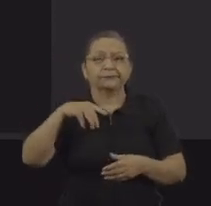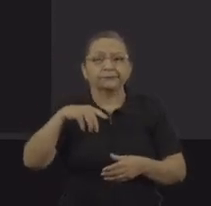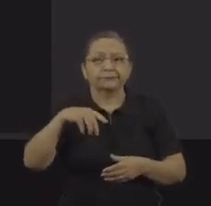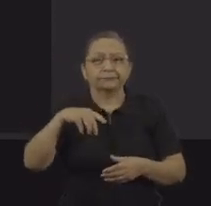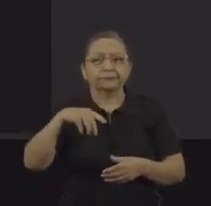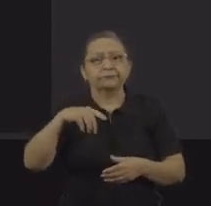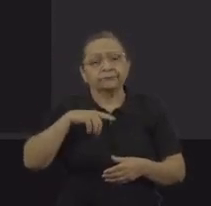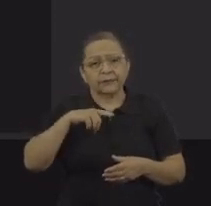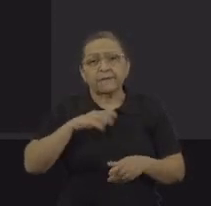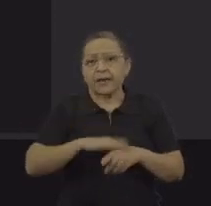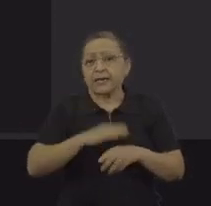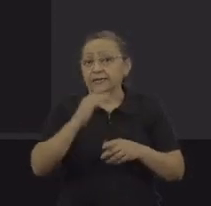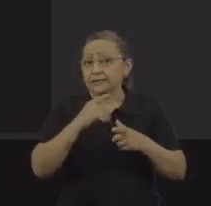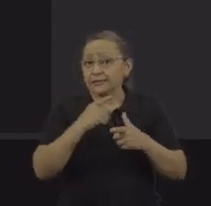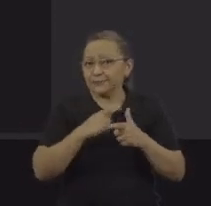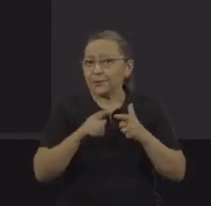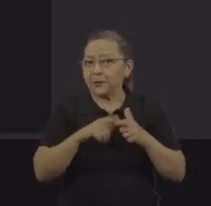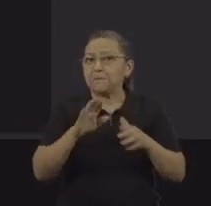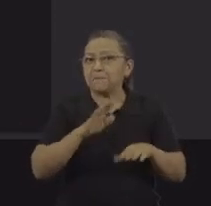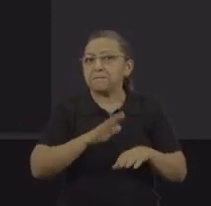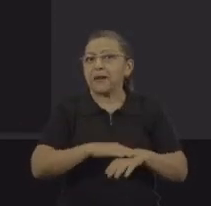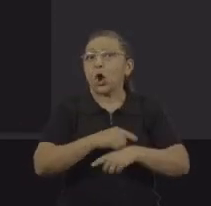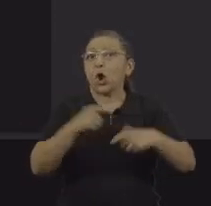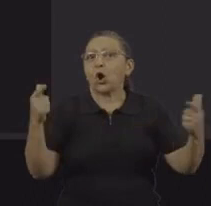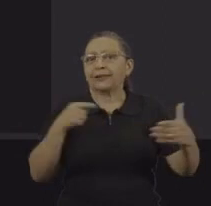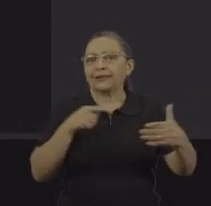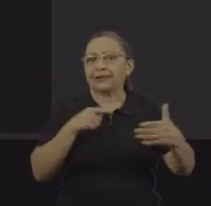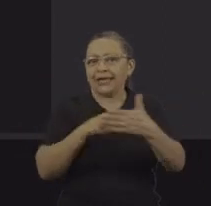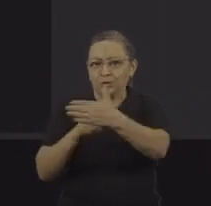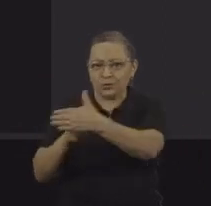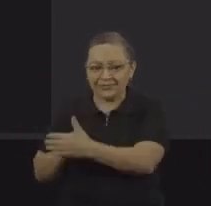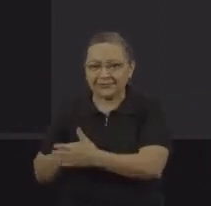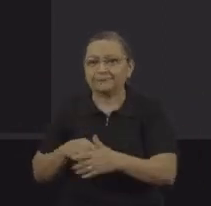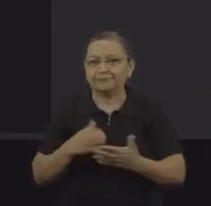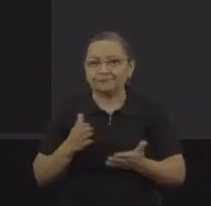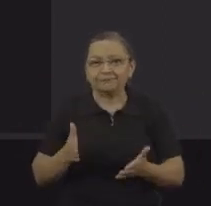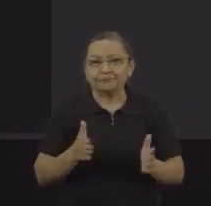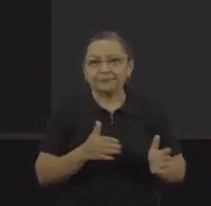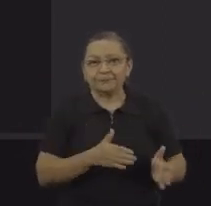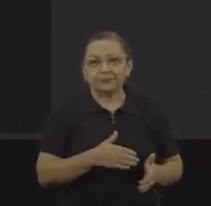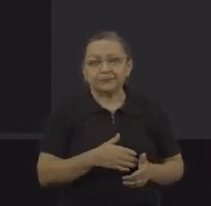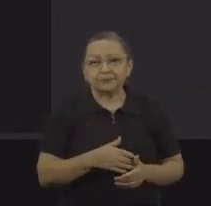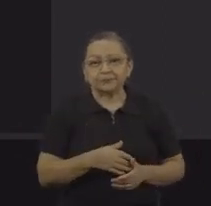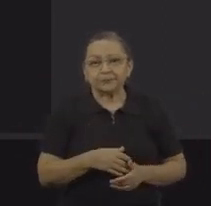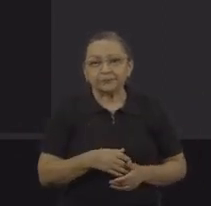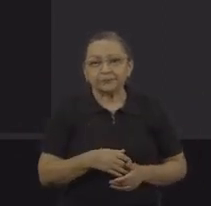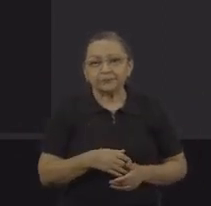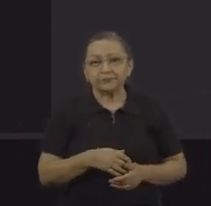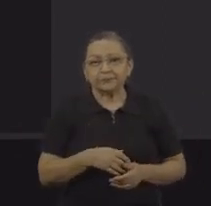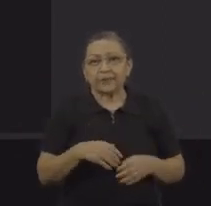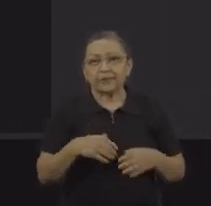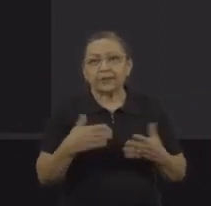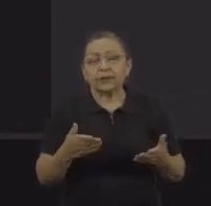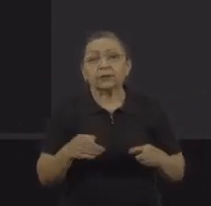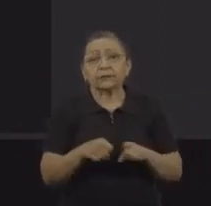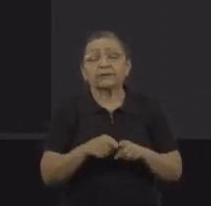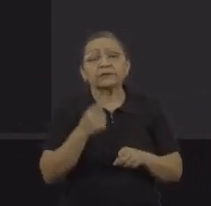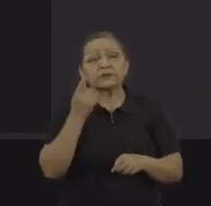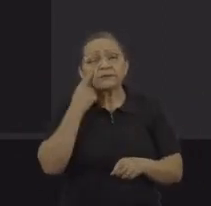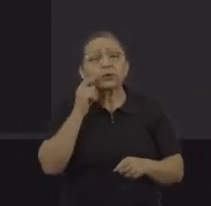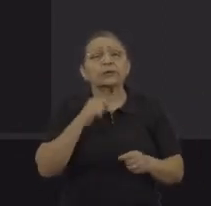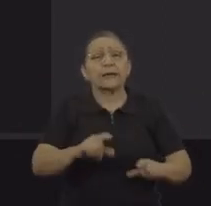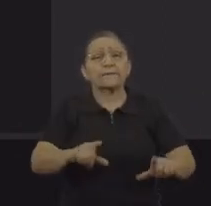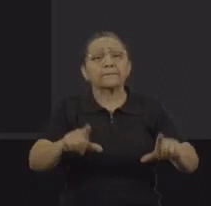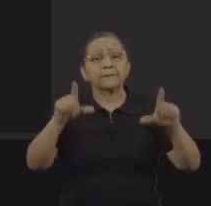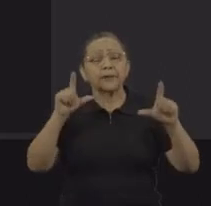mais recorrente. Nesse mesmo mapa, que traz os dados de forma um pouco mais diferente, a gente consegue olhar aqui